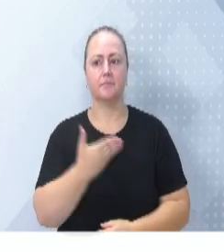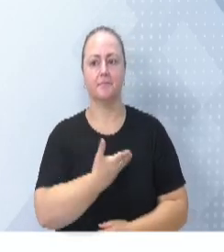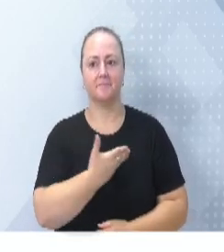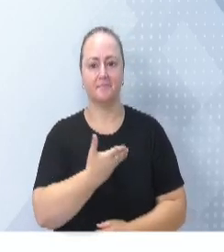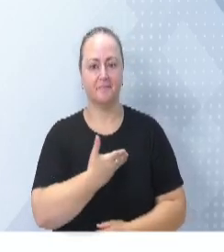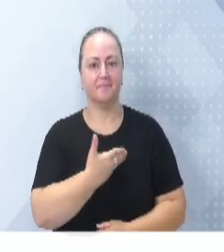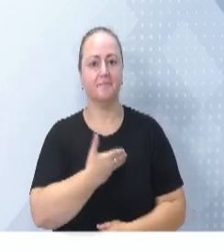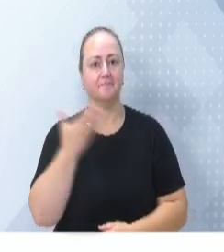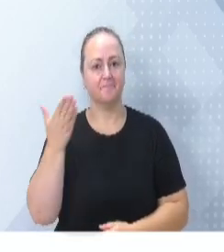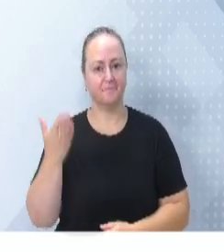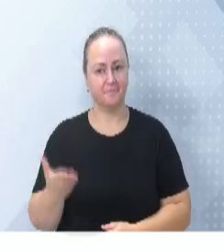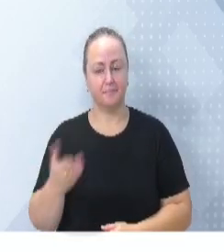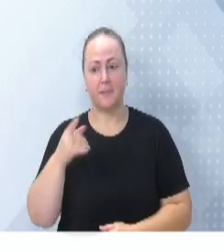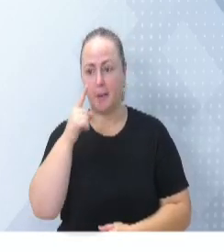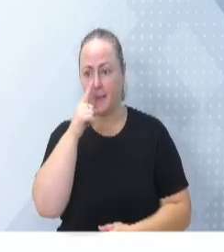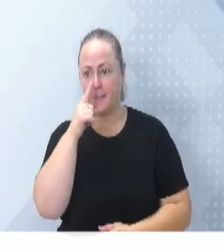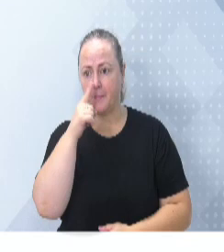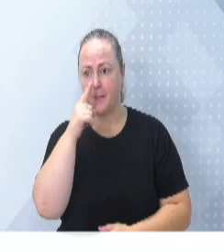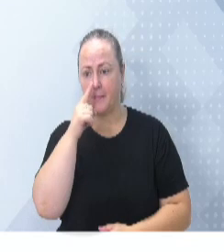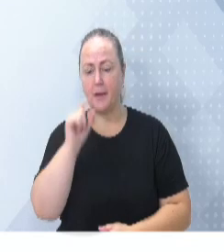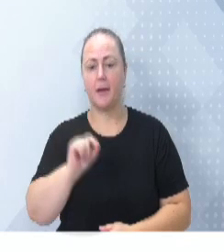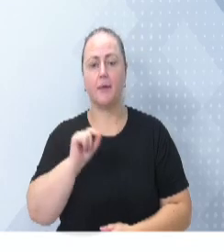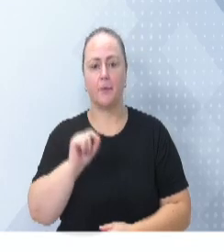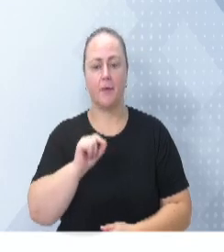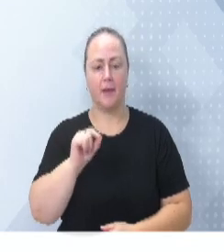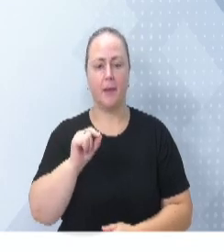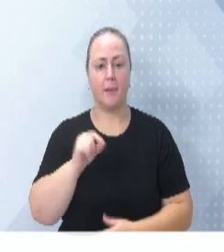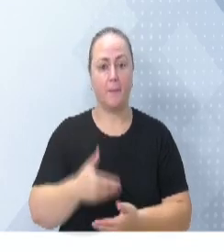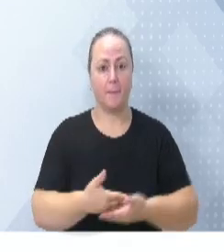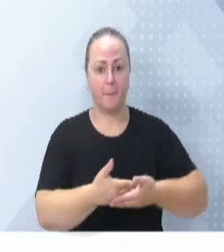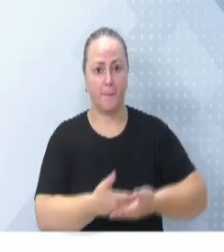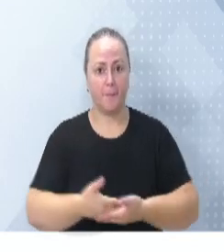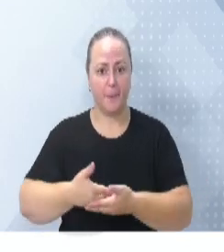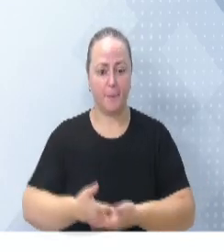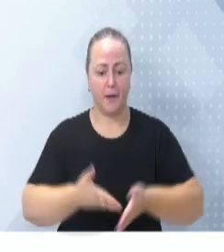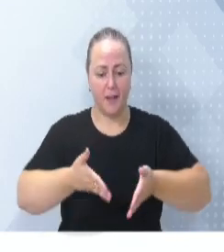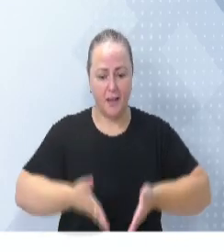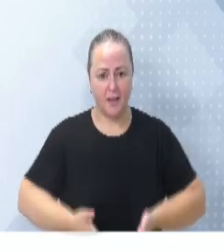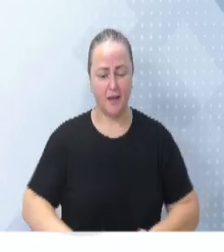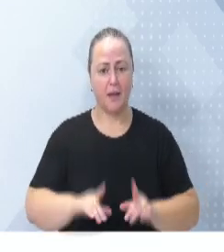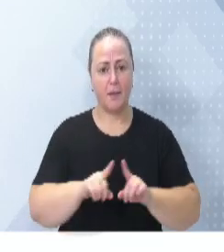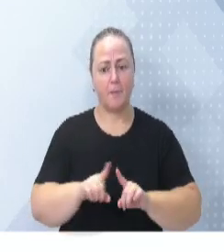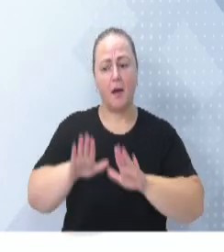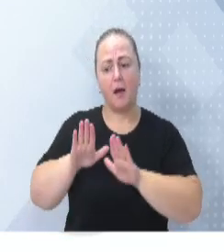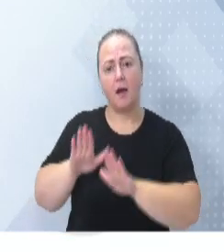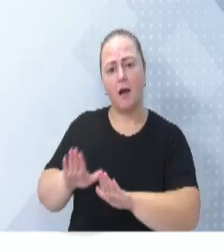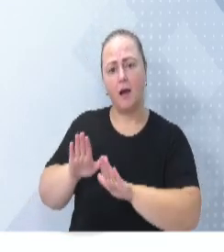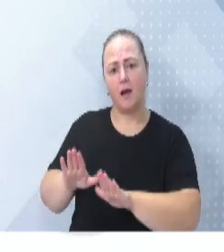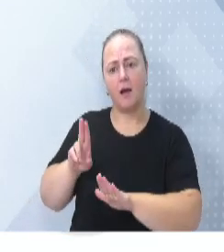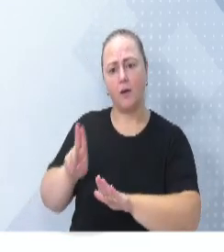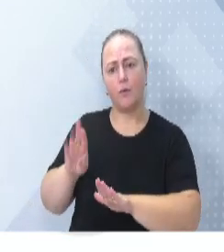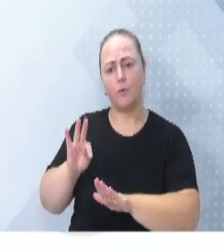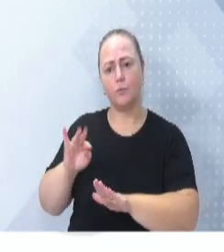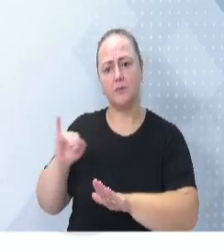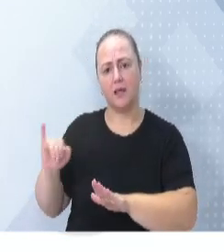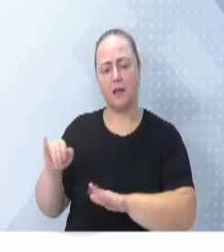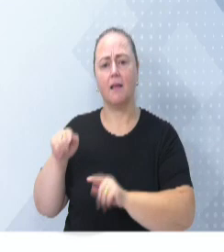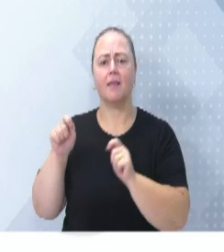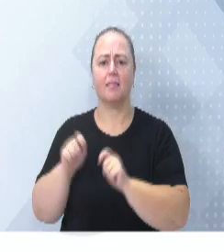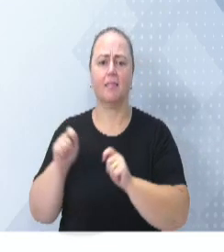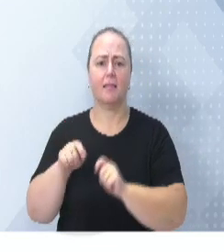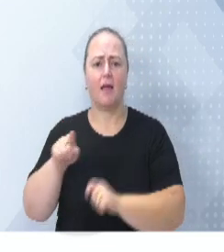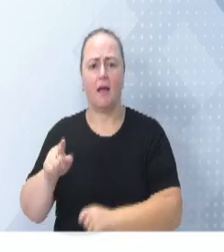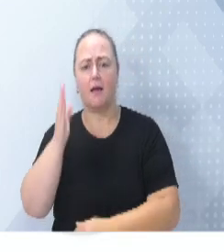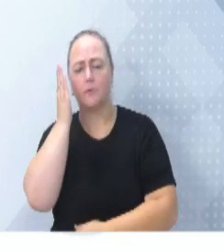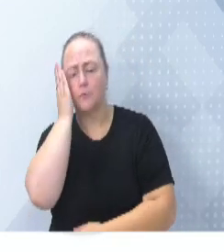onde as mamães que têm os seus RNs internados na unidade de terapia intensiva, é um espaço para que as mães possam dormir, tomar